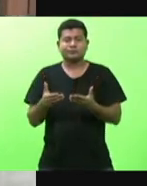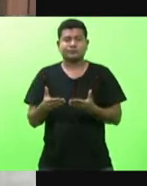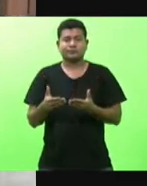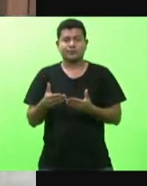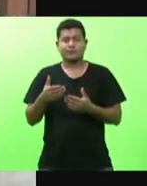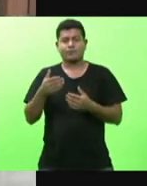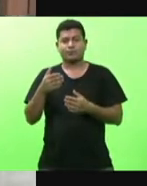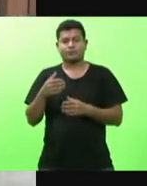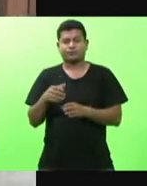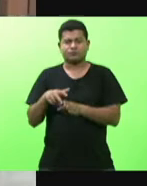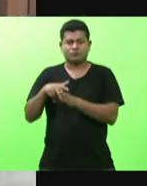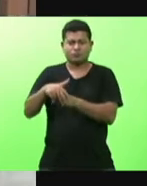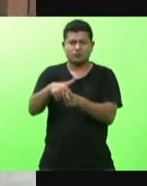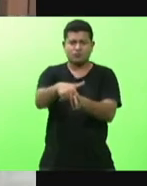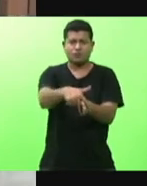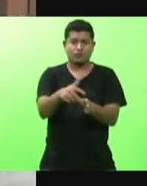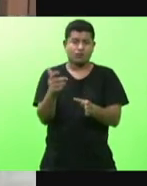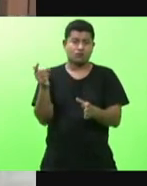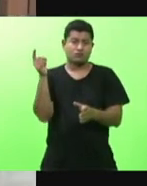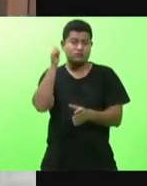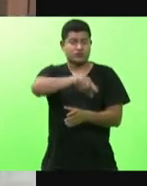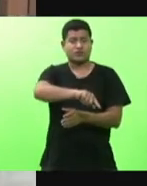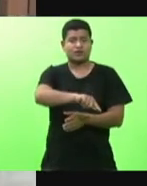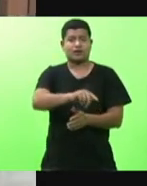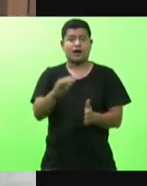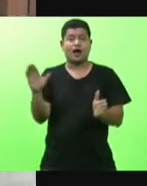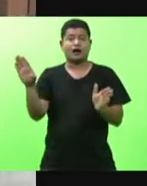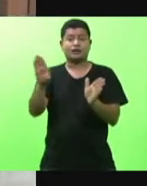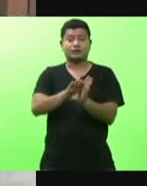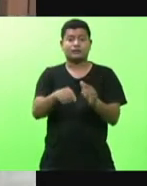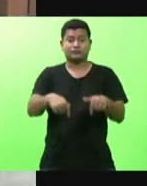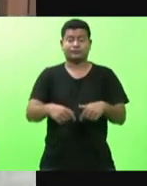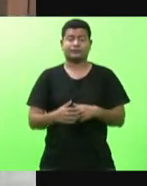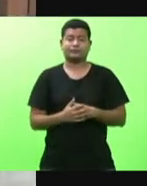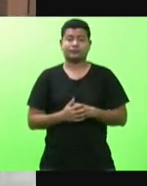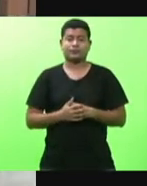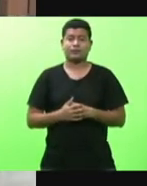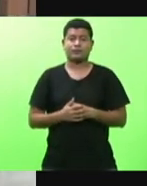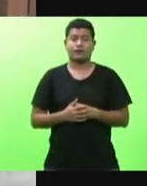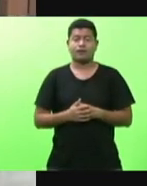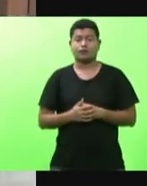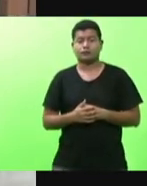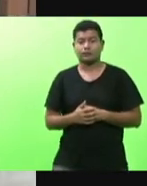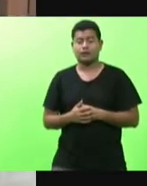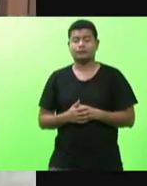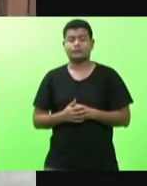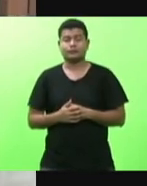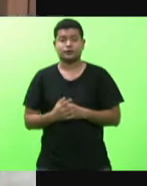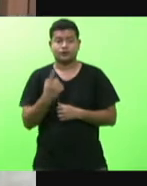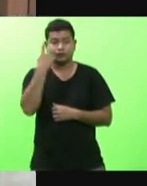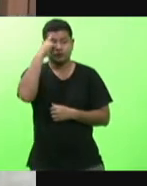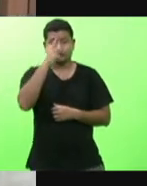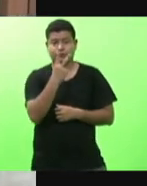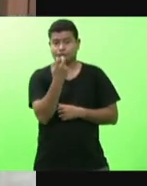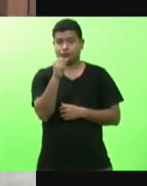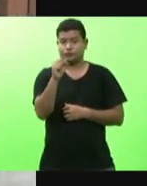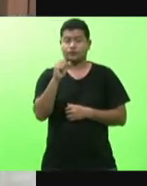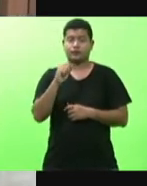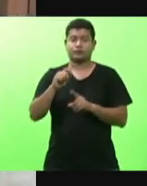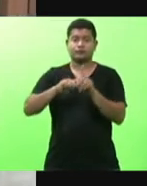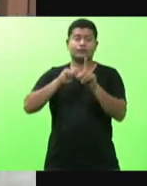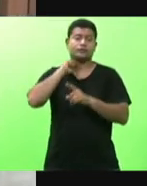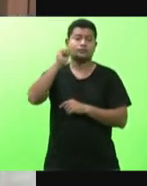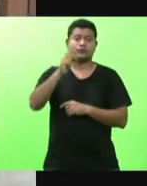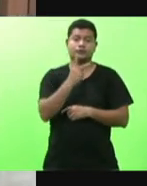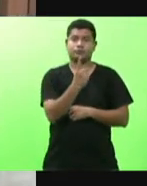colônia de Azambuja no dia 28 de abril de 1877 um sábado depois